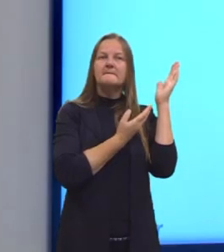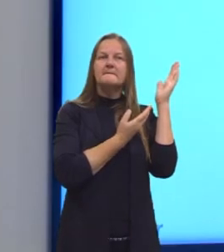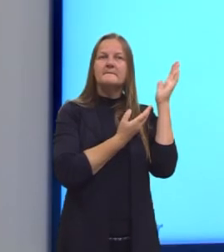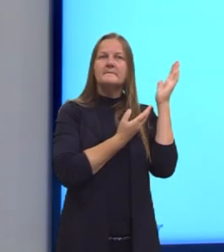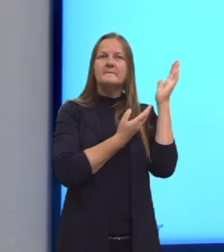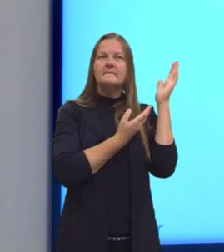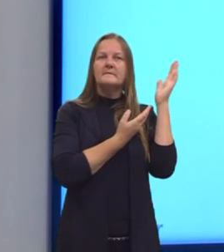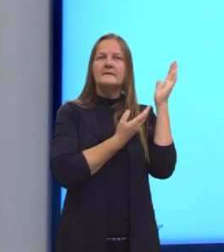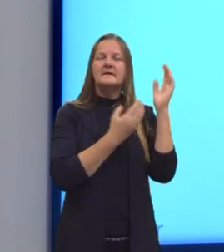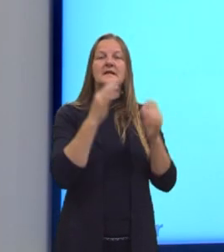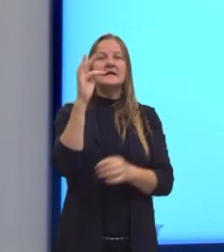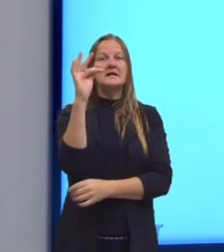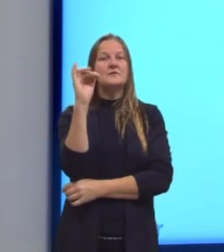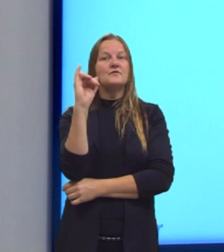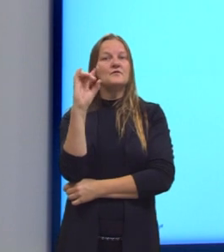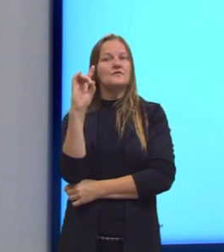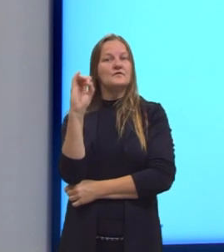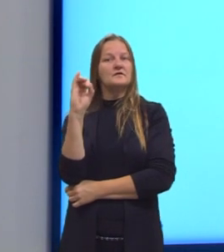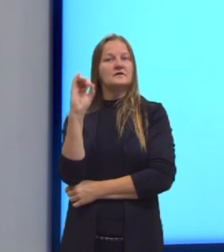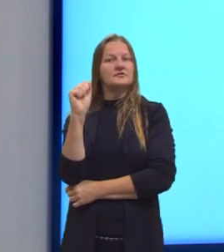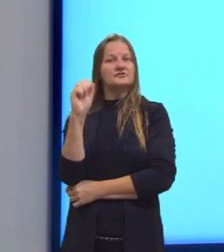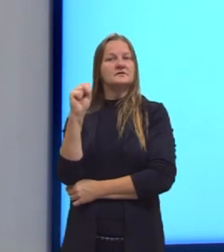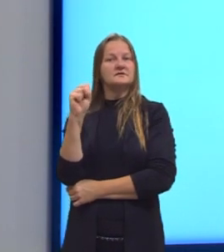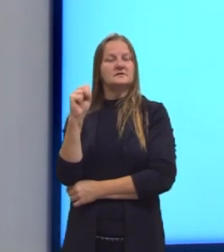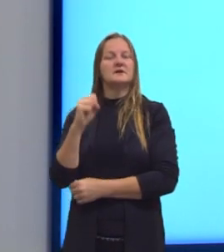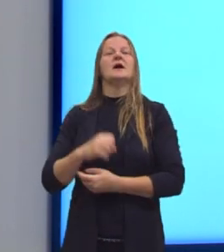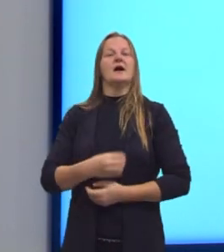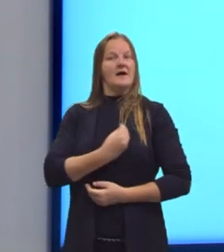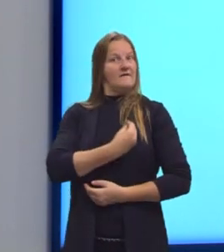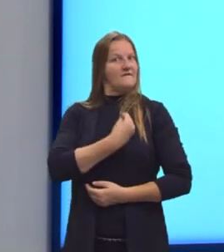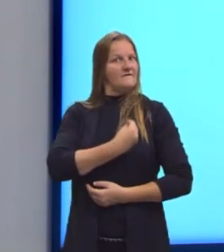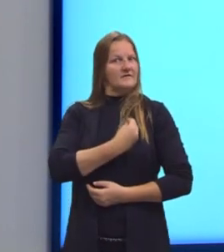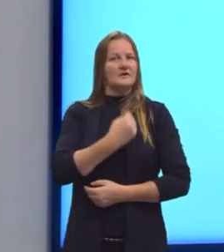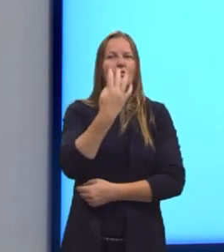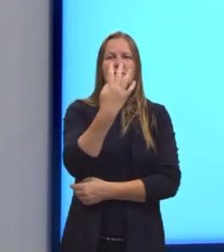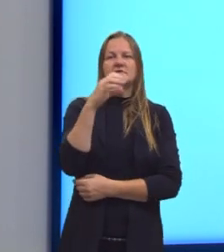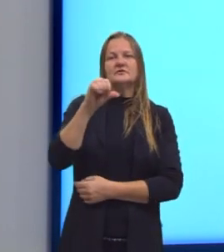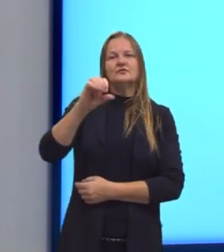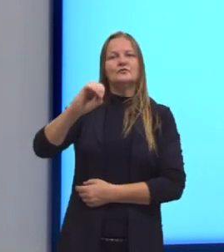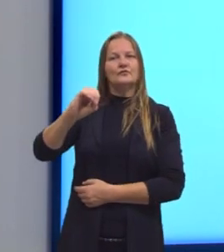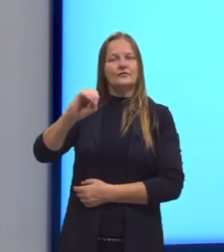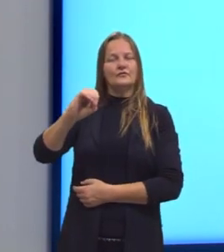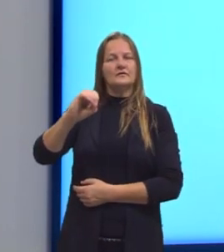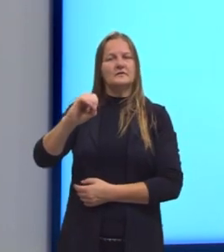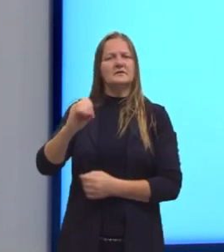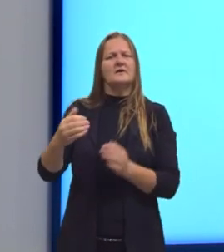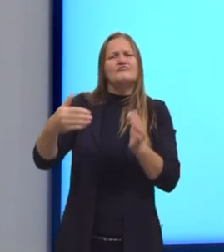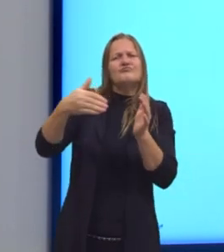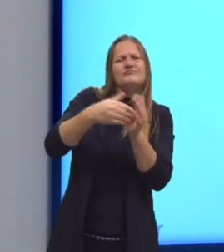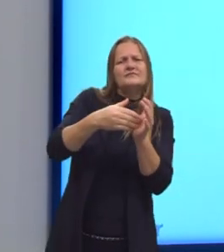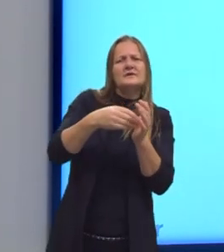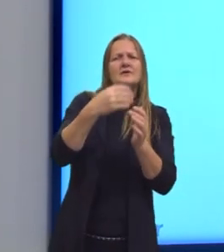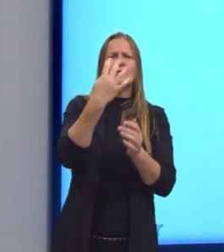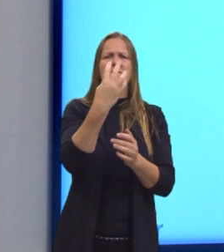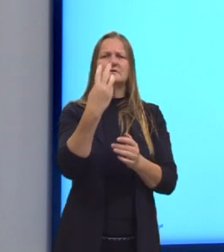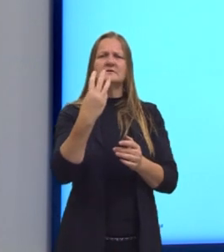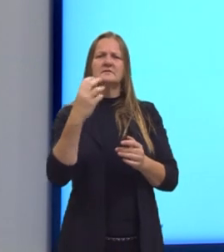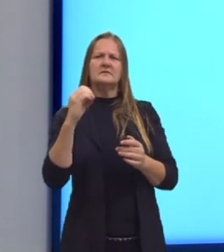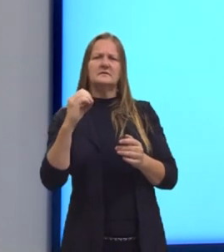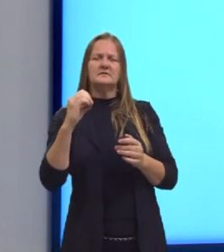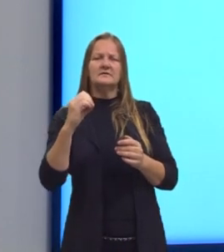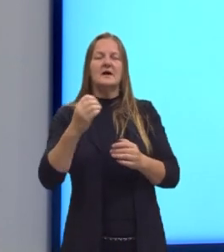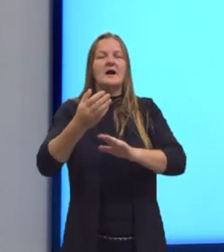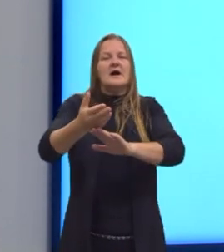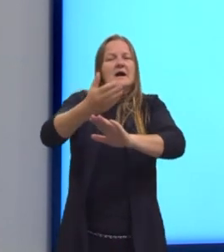do Fidias. Ele viveu, então, entre 490 e 430 a.C.